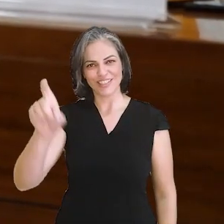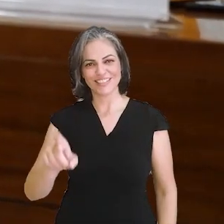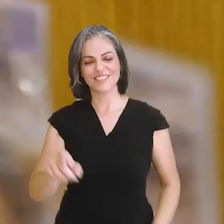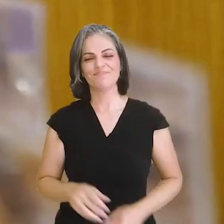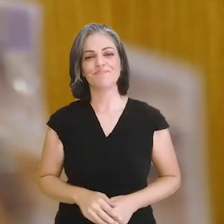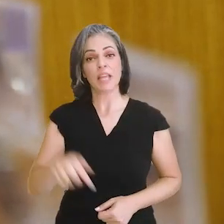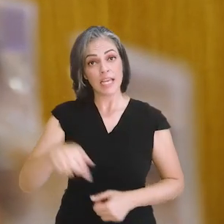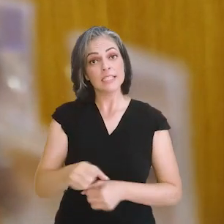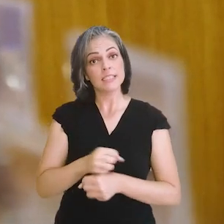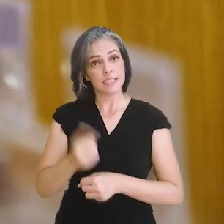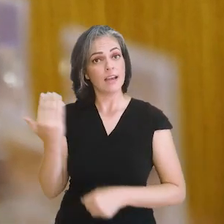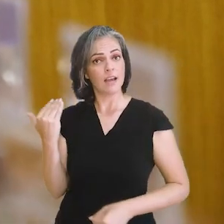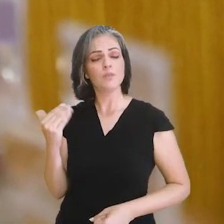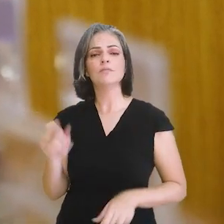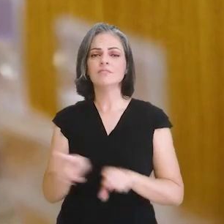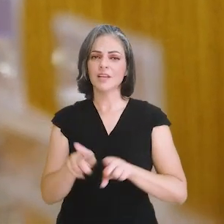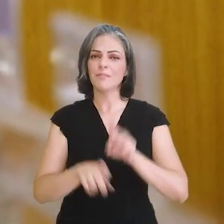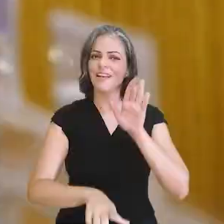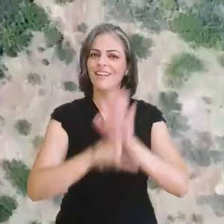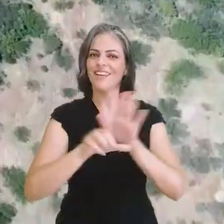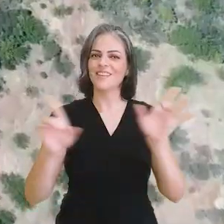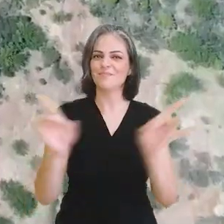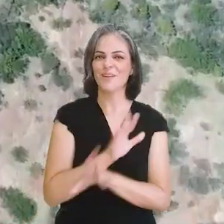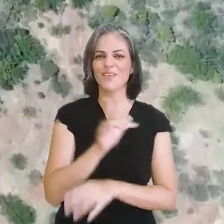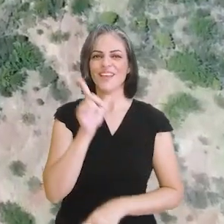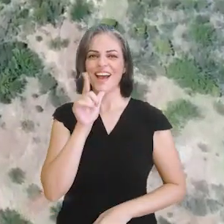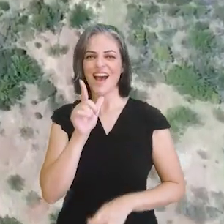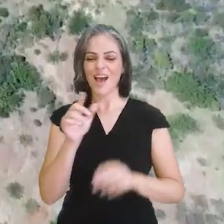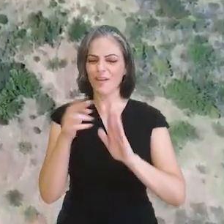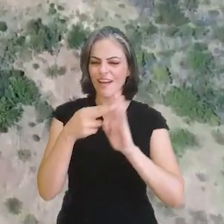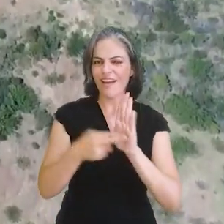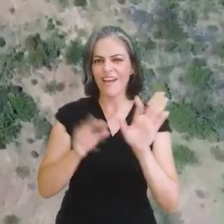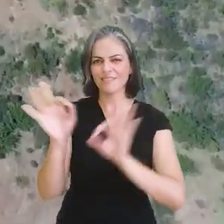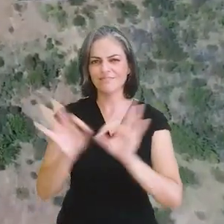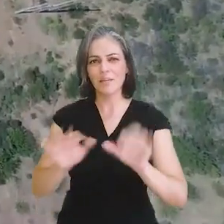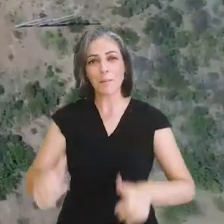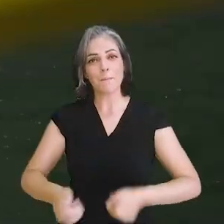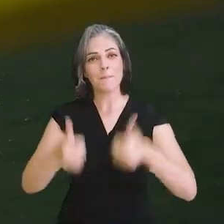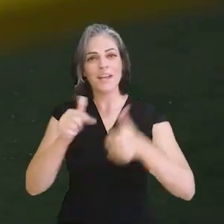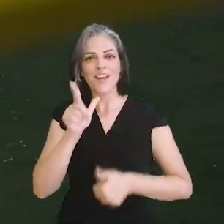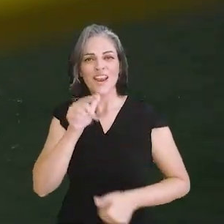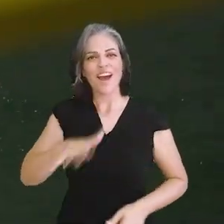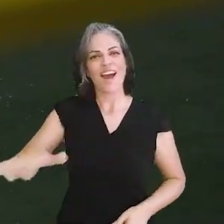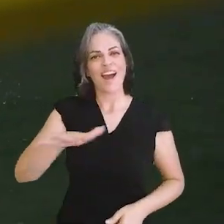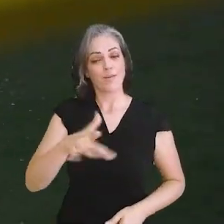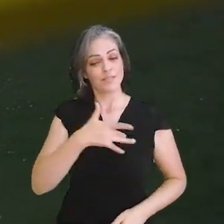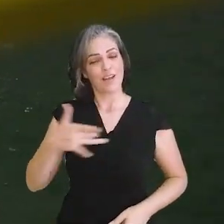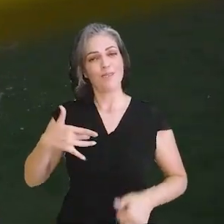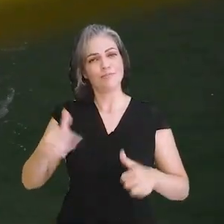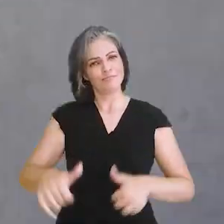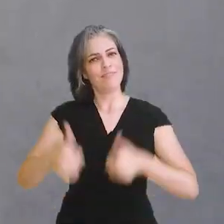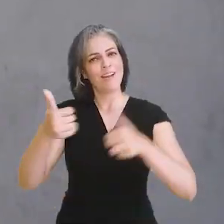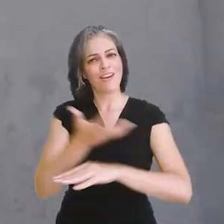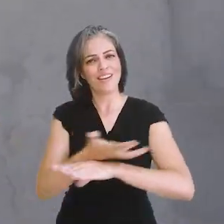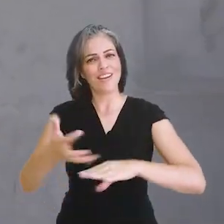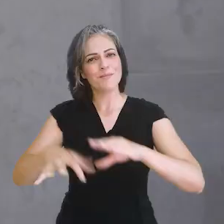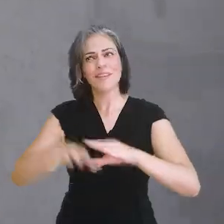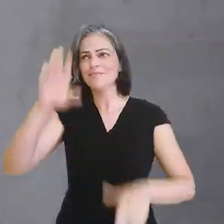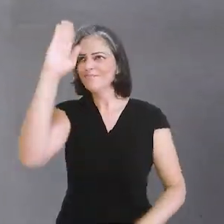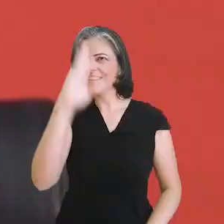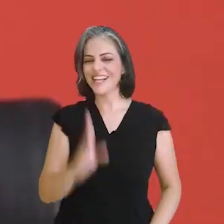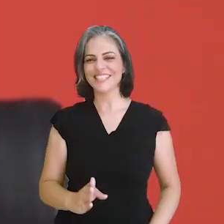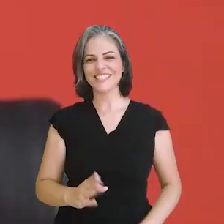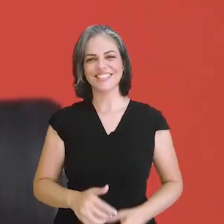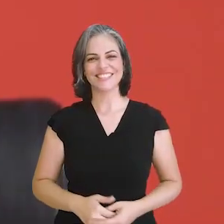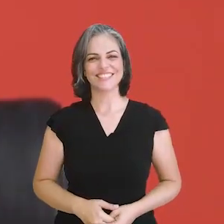o Marco Hídrico, que vai instituir a política de infraestrutura hídrica para promover avanços econômicos na saúde e no meio ambiente em